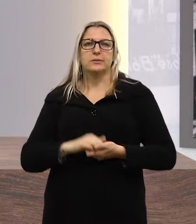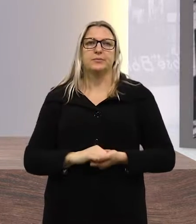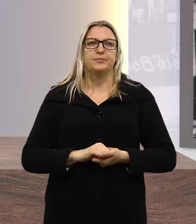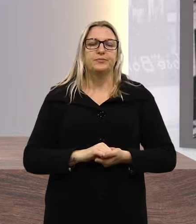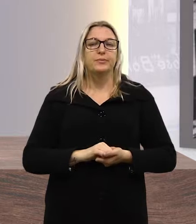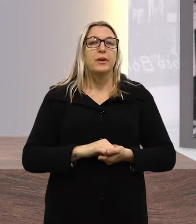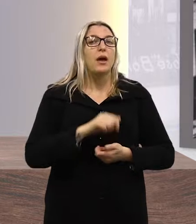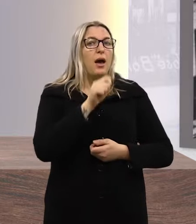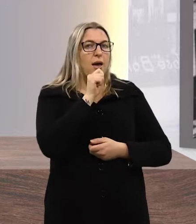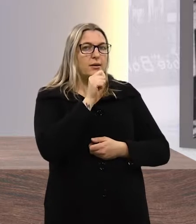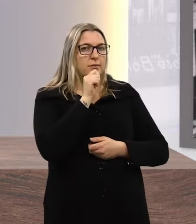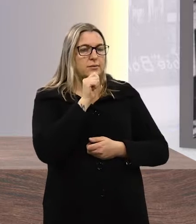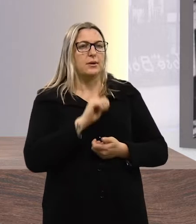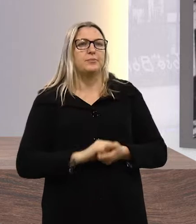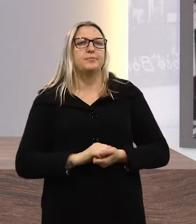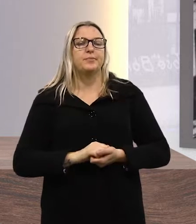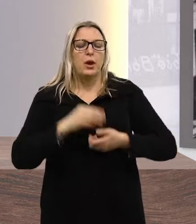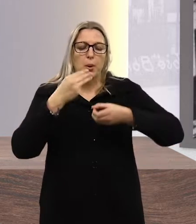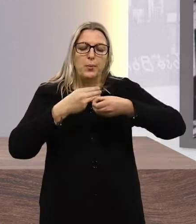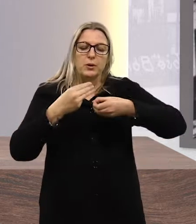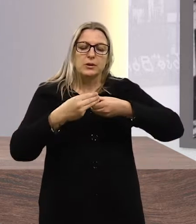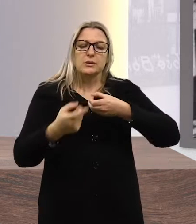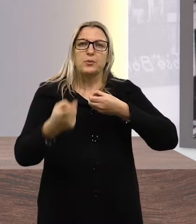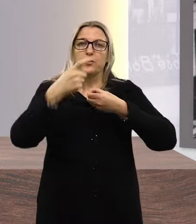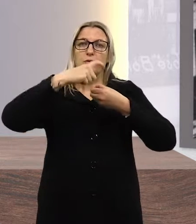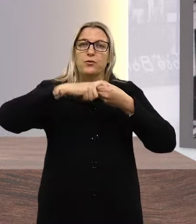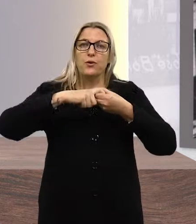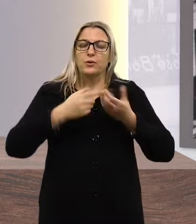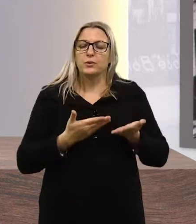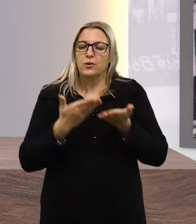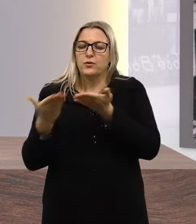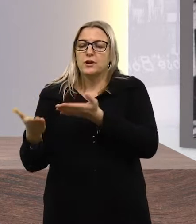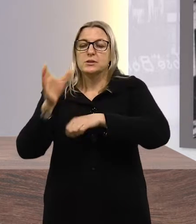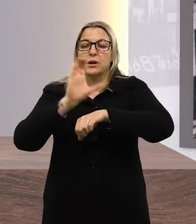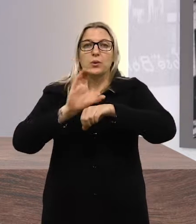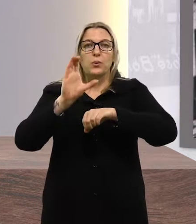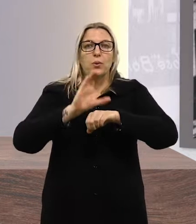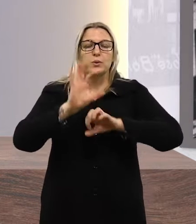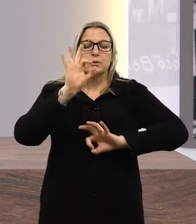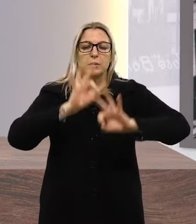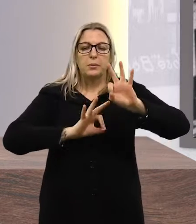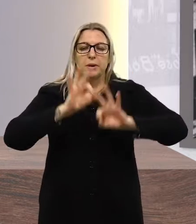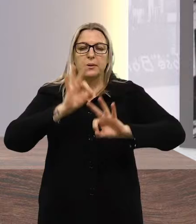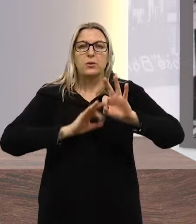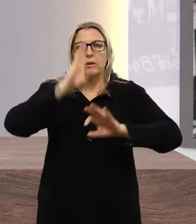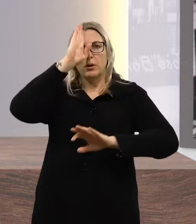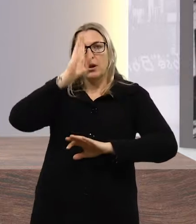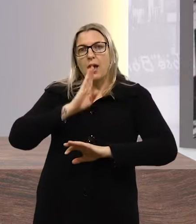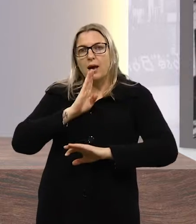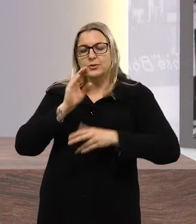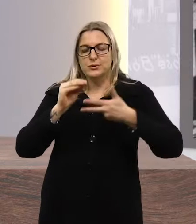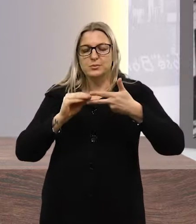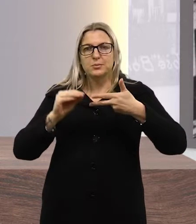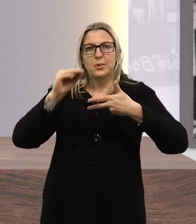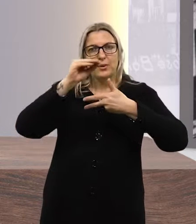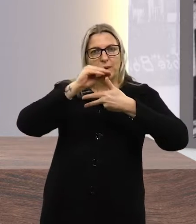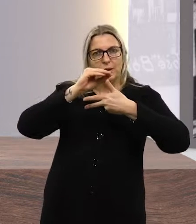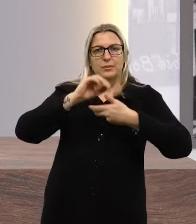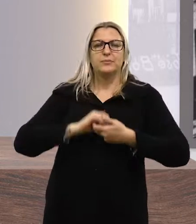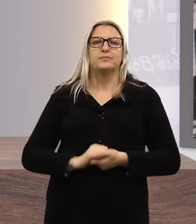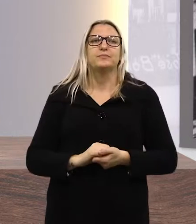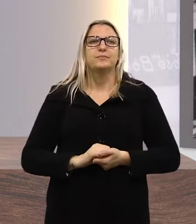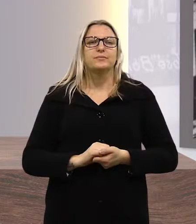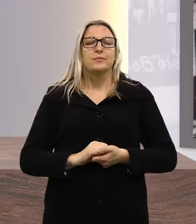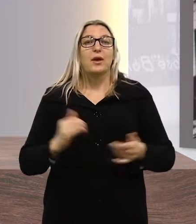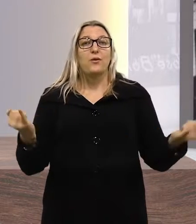cidade. E ainda, município volta a oferecer o Pré-Enem, um curso preparatório gratuito para